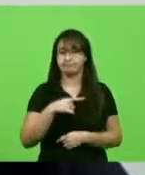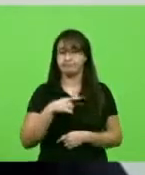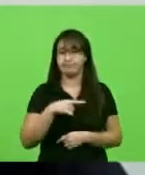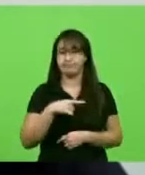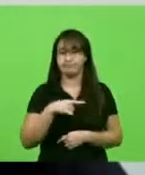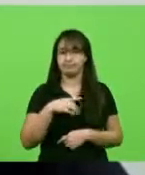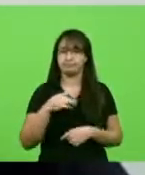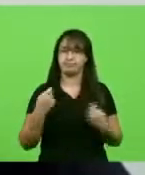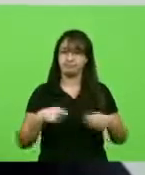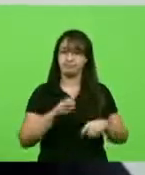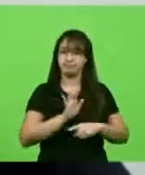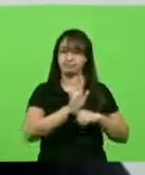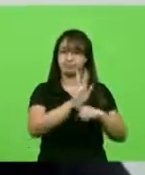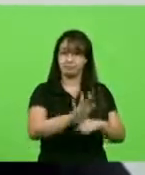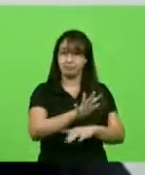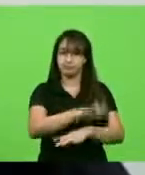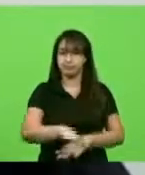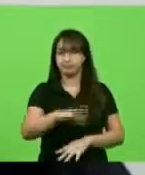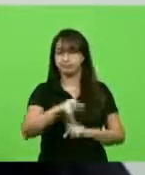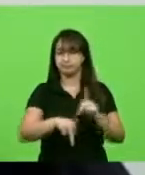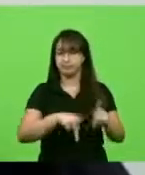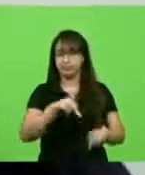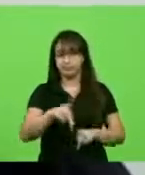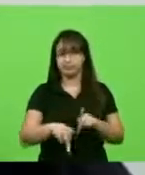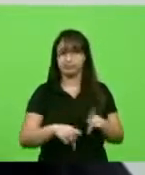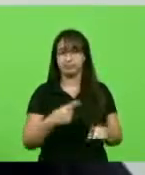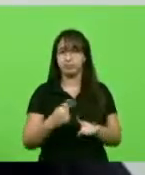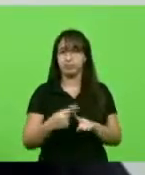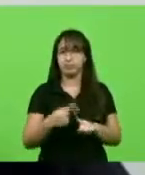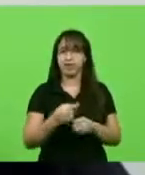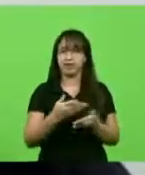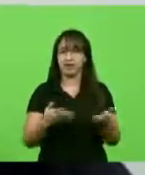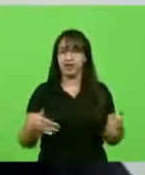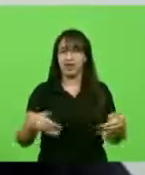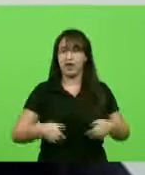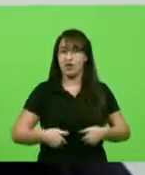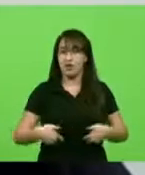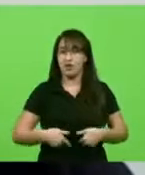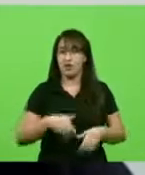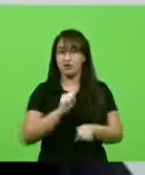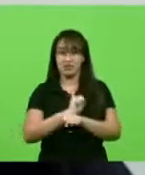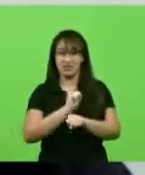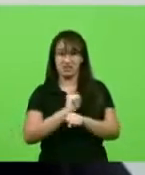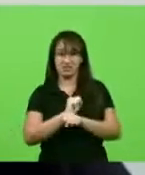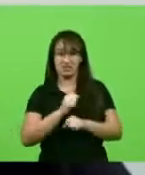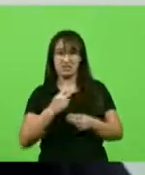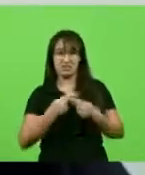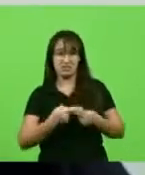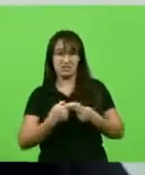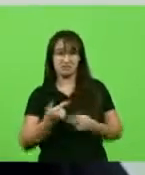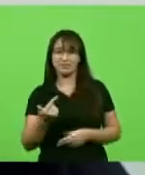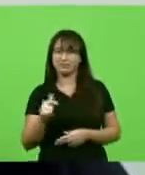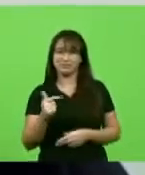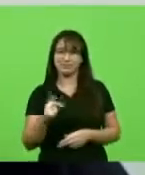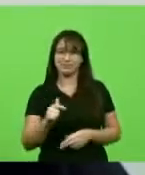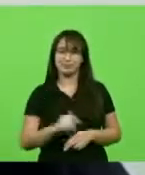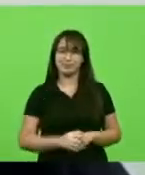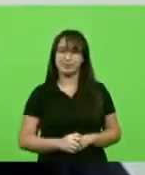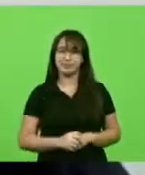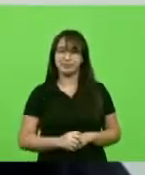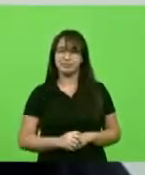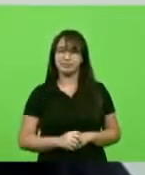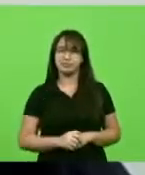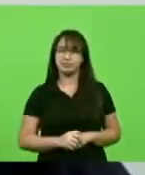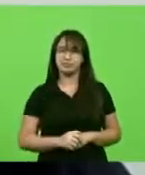o povo a atravessar essa crise. Porque quem tem fome não pode esperar. A mobilização pela coleta de alimentos